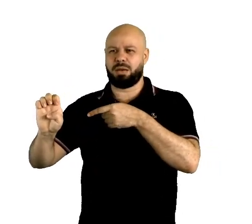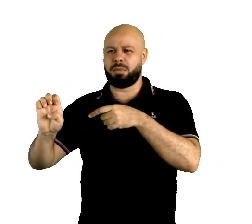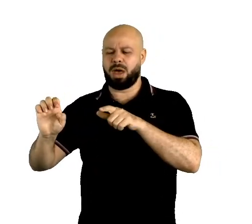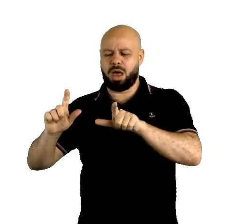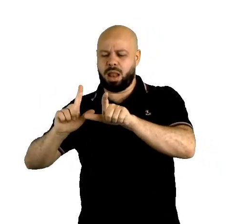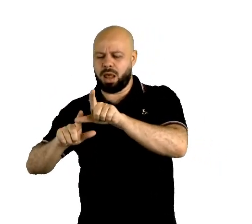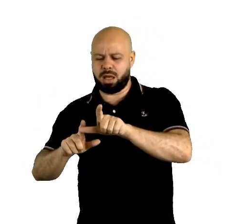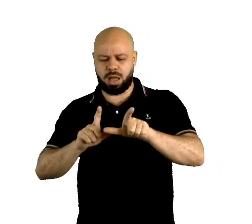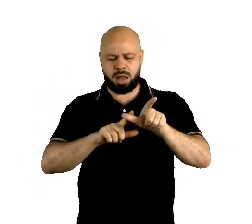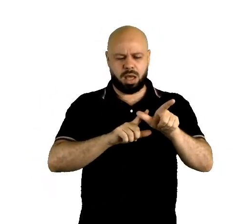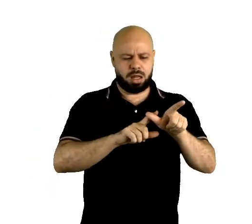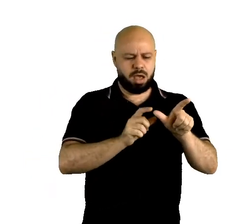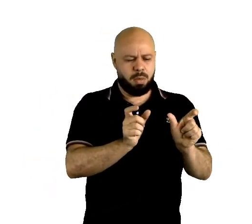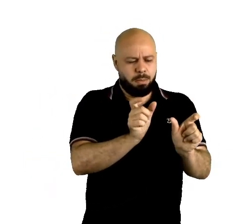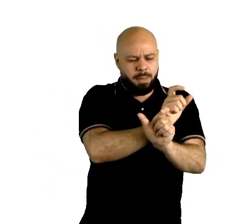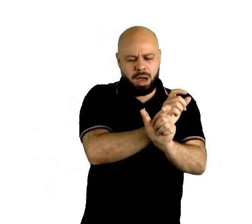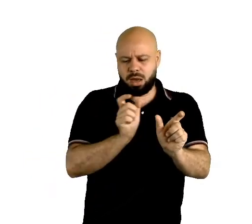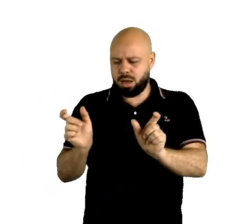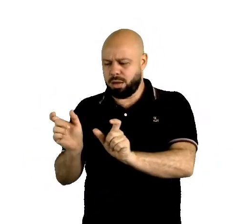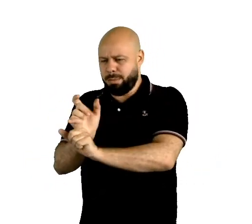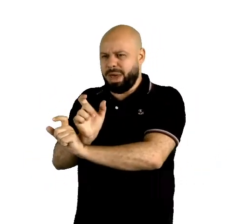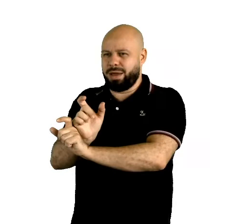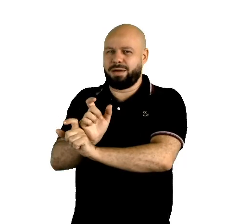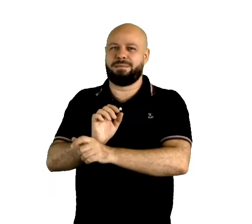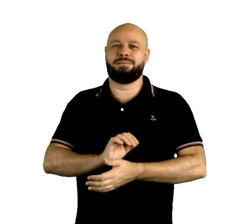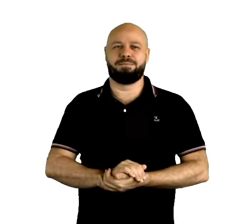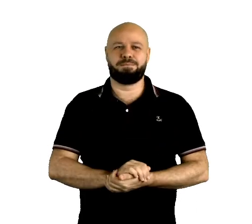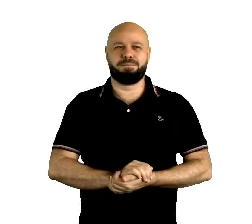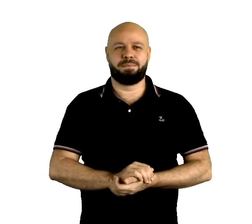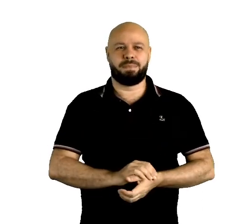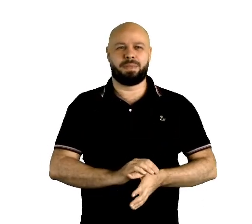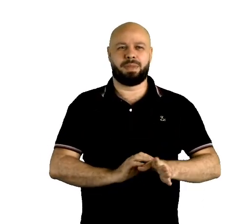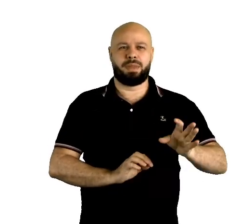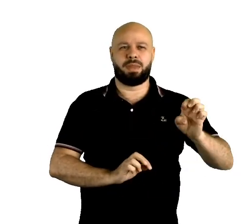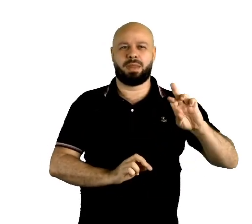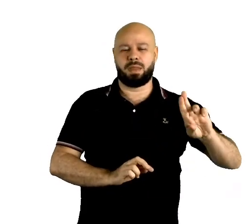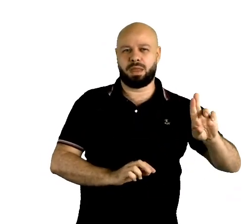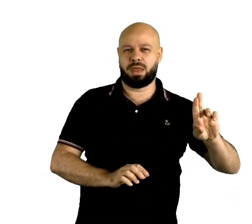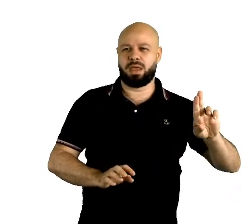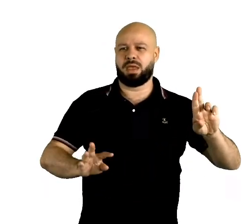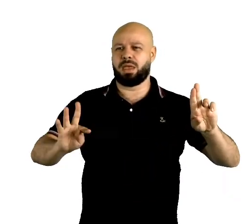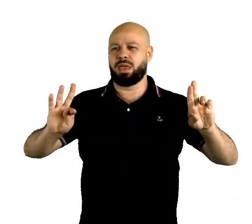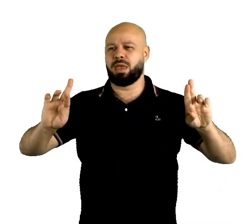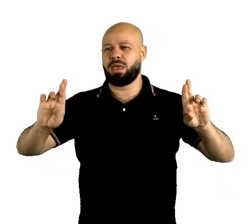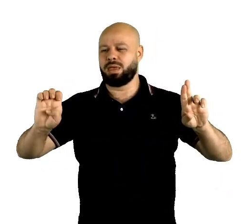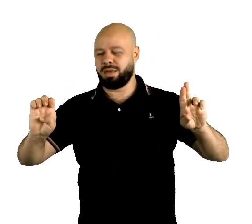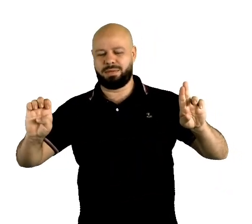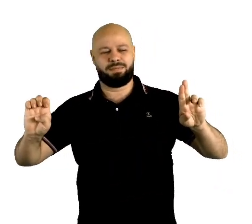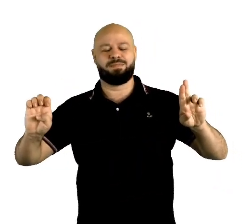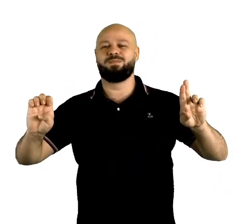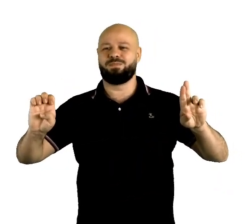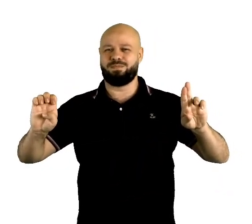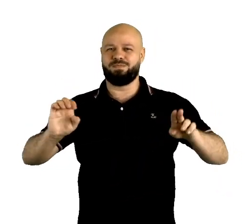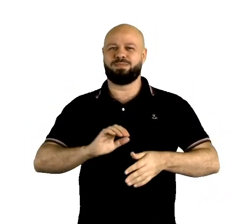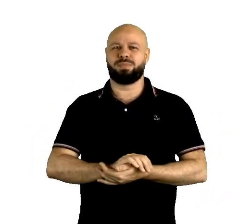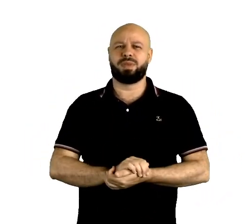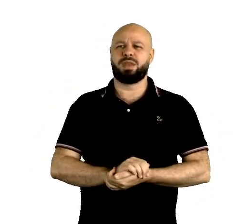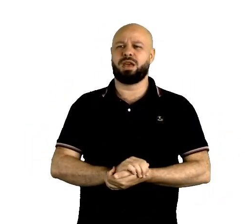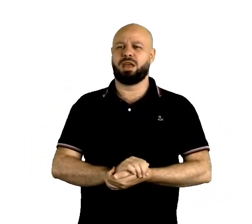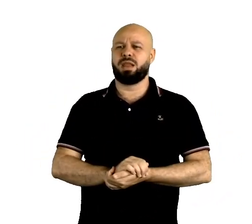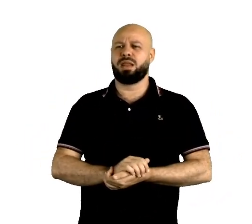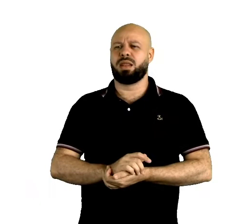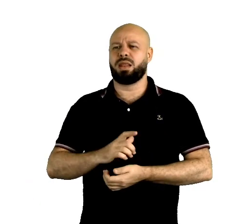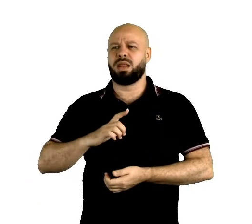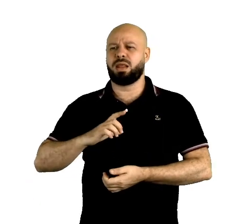vez de utilizar o TER, né? Eu coloco TRE. Há outras palavras também, no caso, as terminadas em OR, no